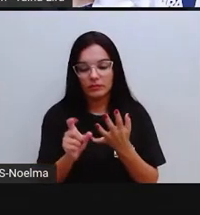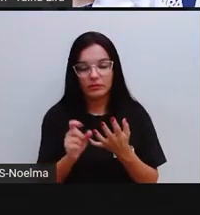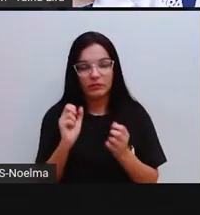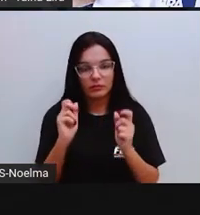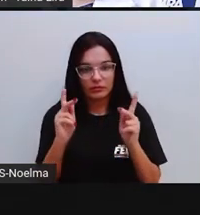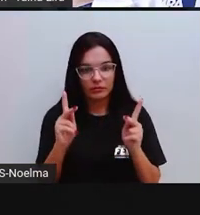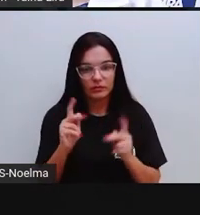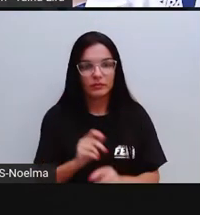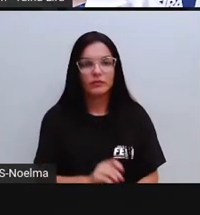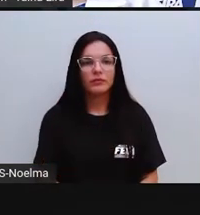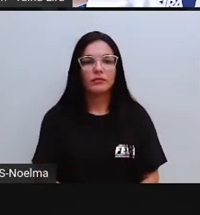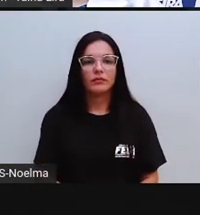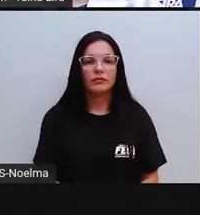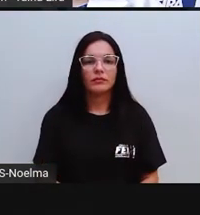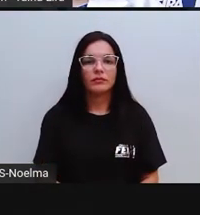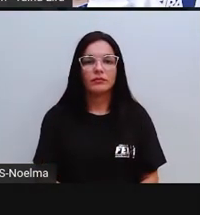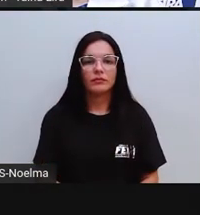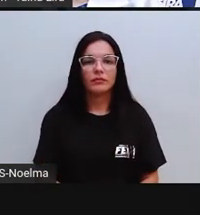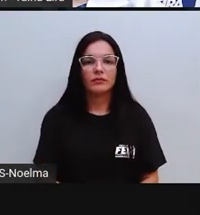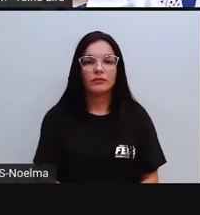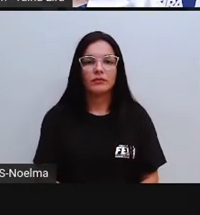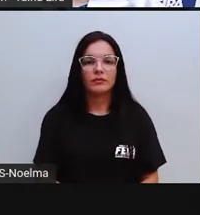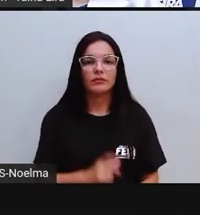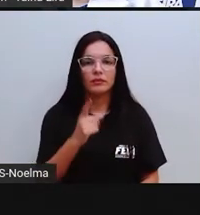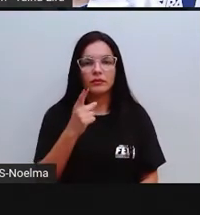certo? Observem, ó,